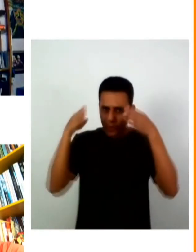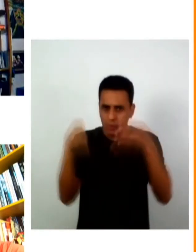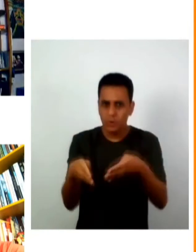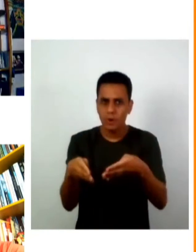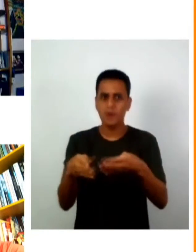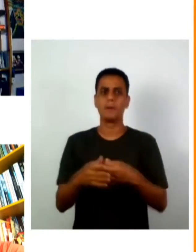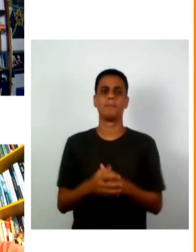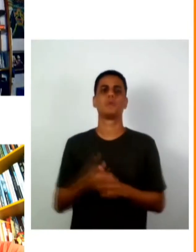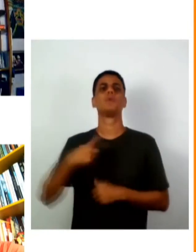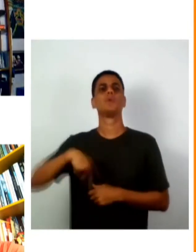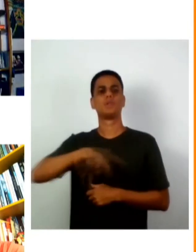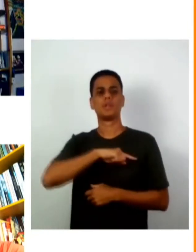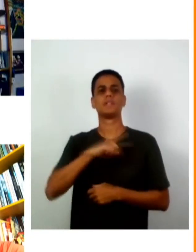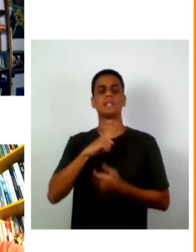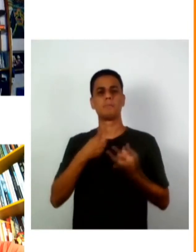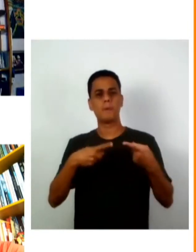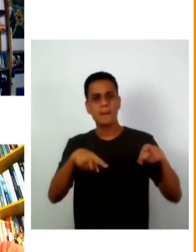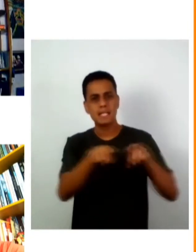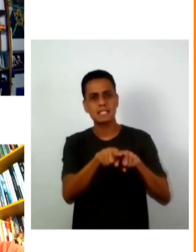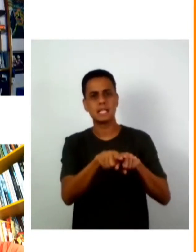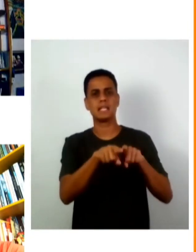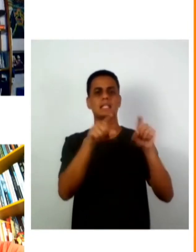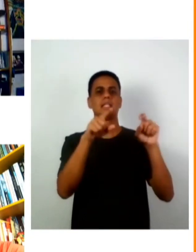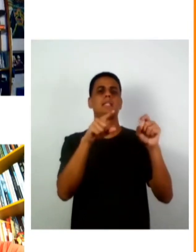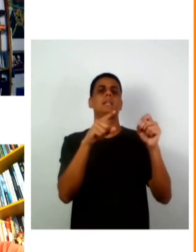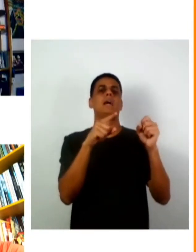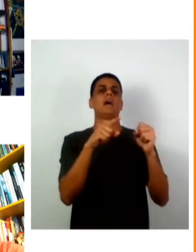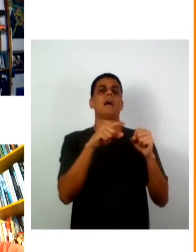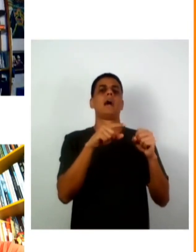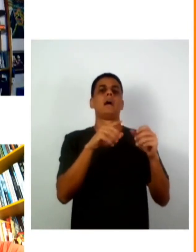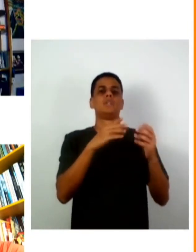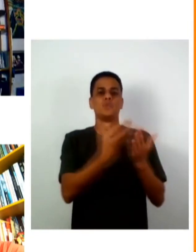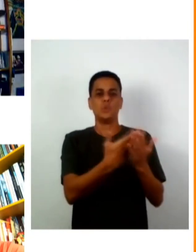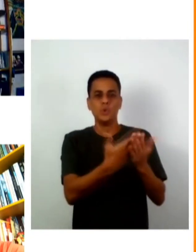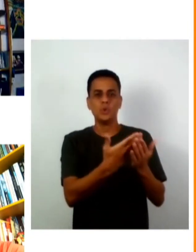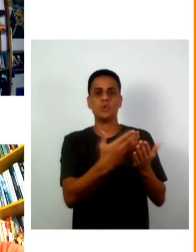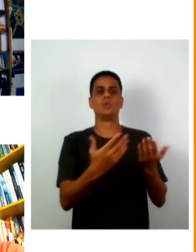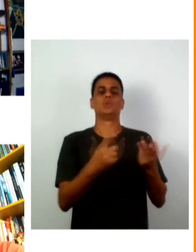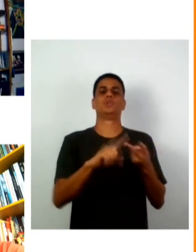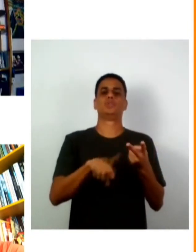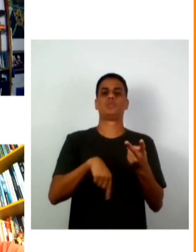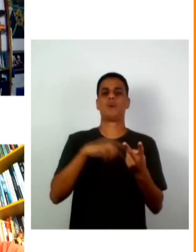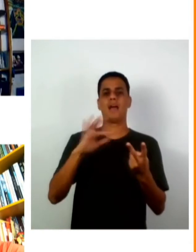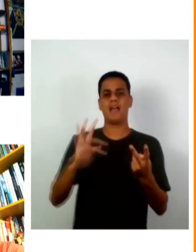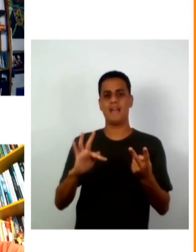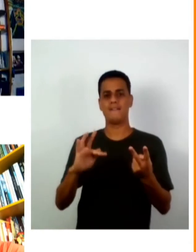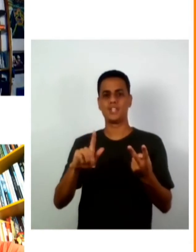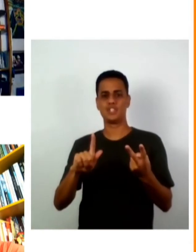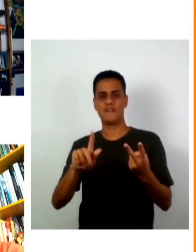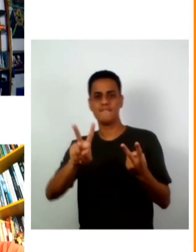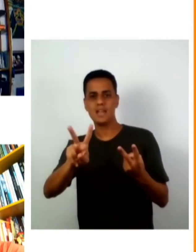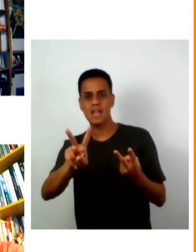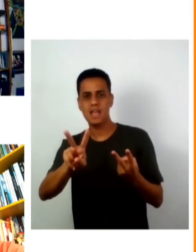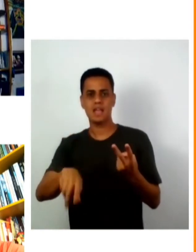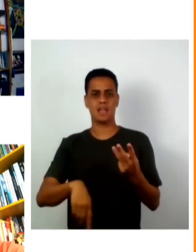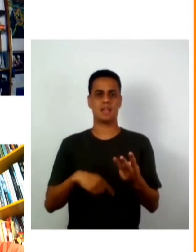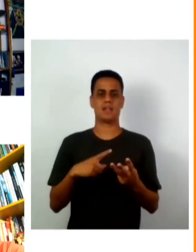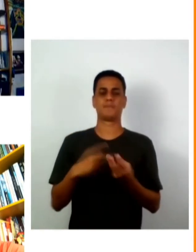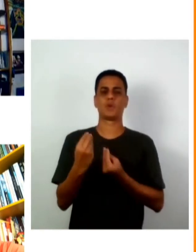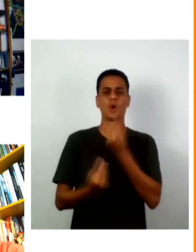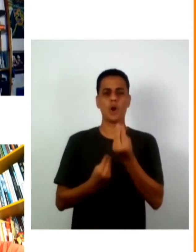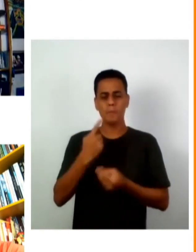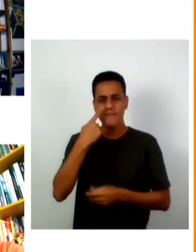parceria com a academia com a FGV até como é que a gente fala de uma narrativa que ela é potente